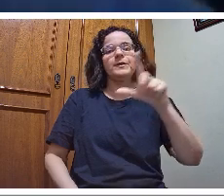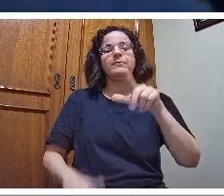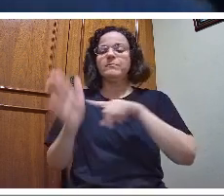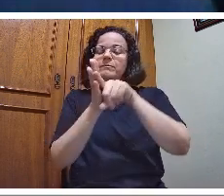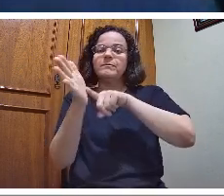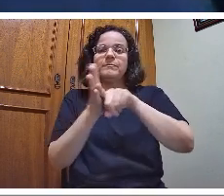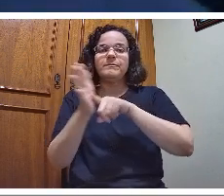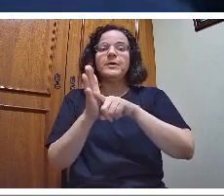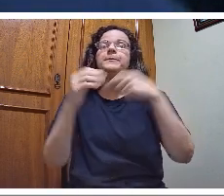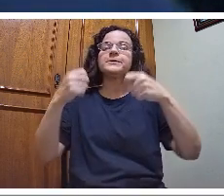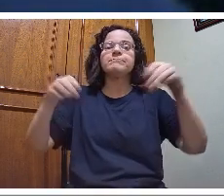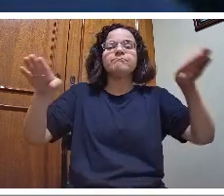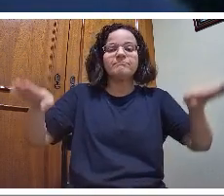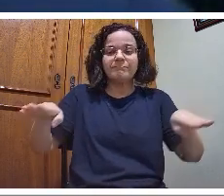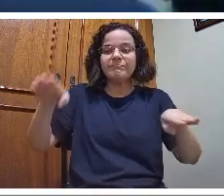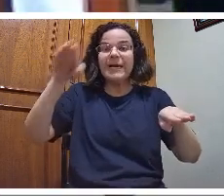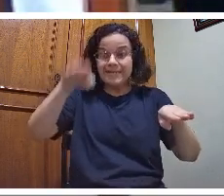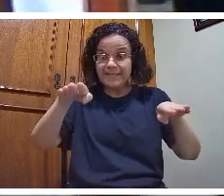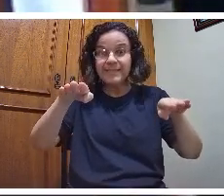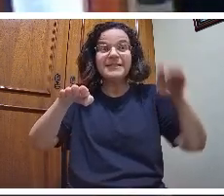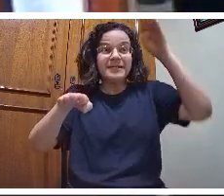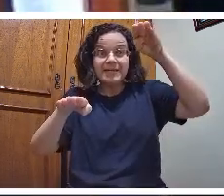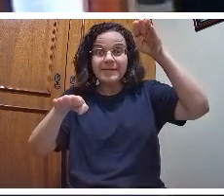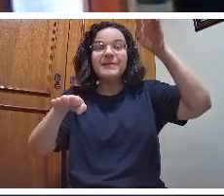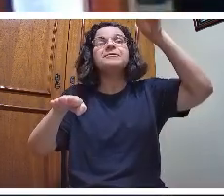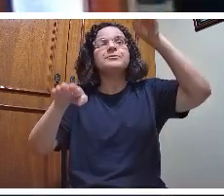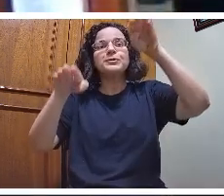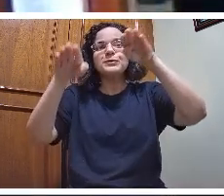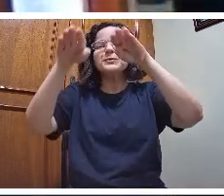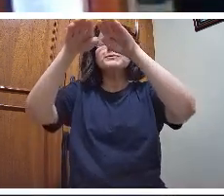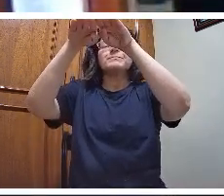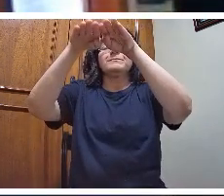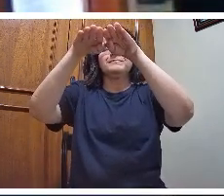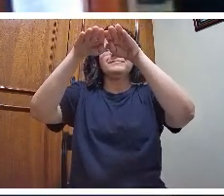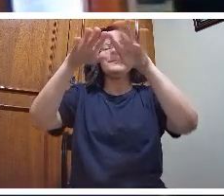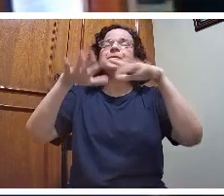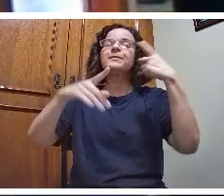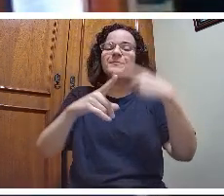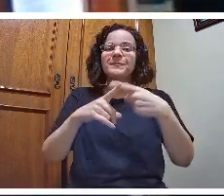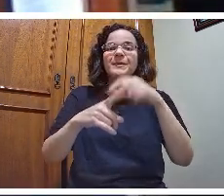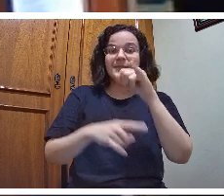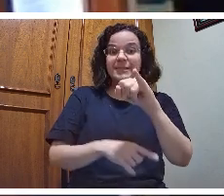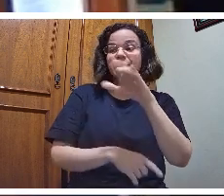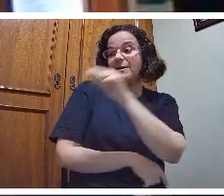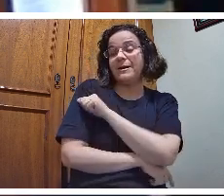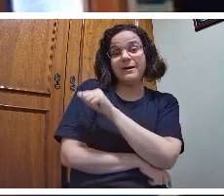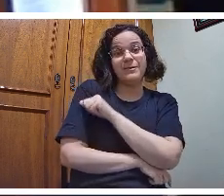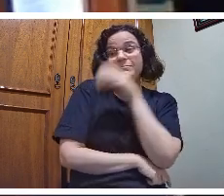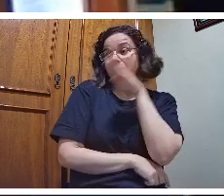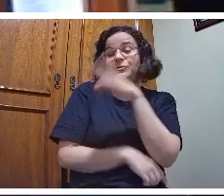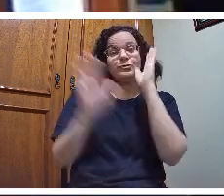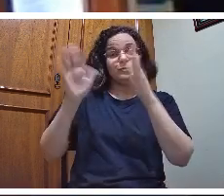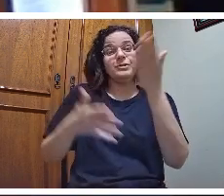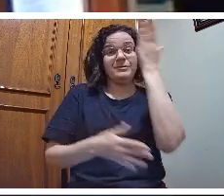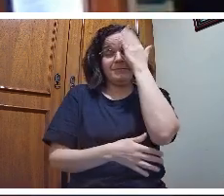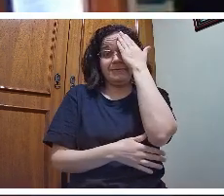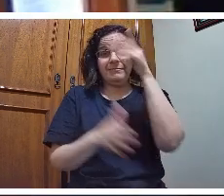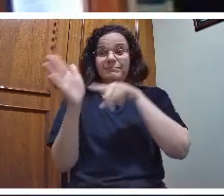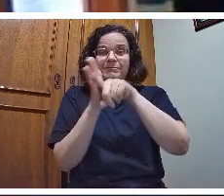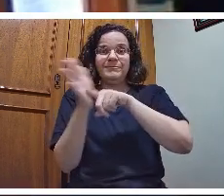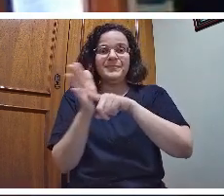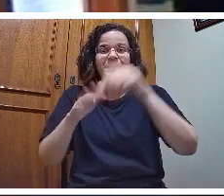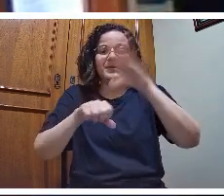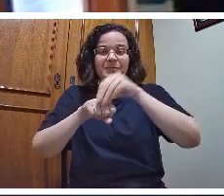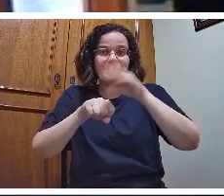trabalho do professor é exatamente este, porque se o aluno já tivesse conhecimento científico, nós perderíamos a profissão, apesar do salário que nem sempre é o melhor,